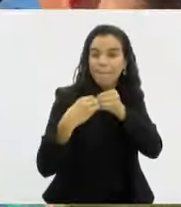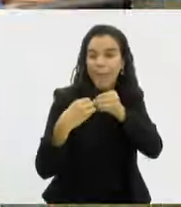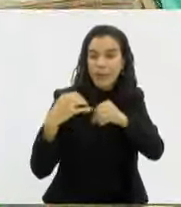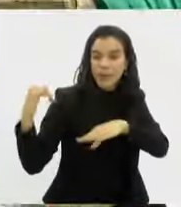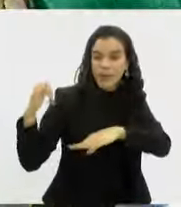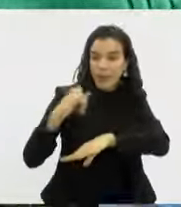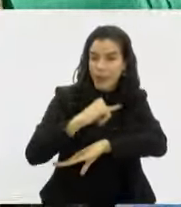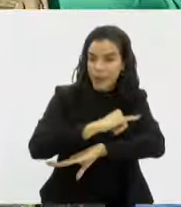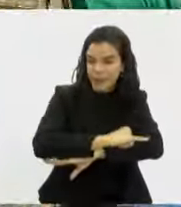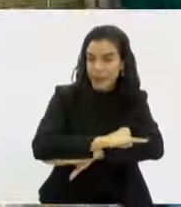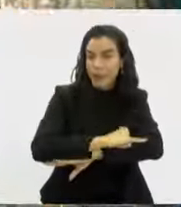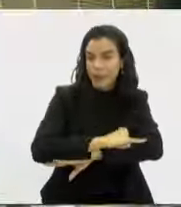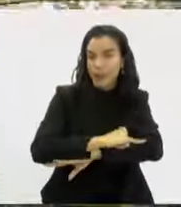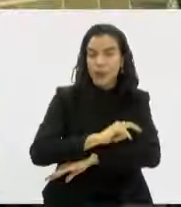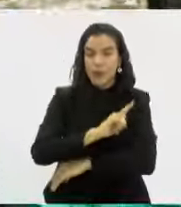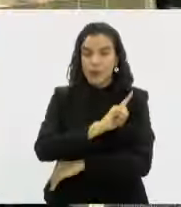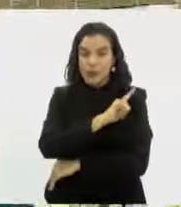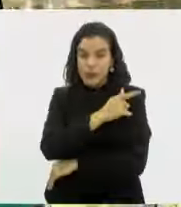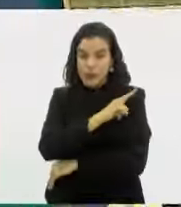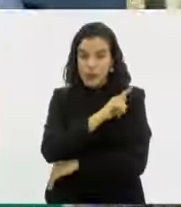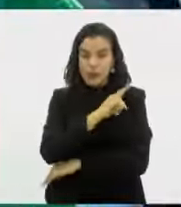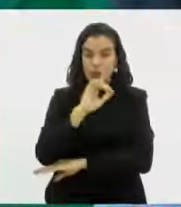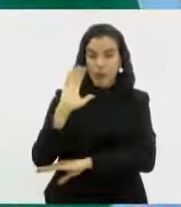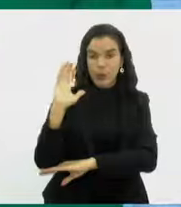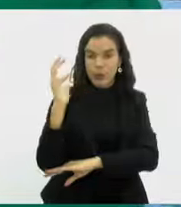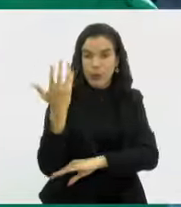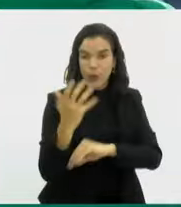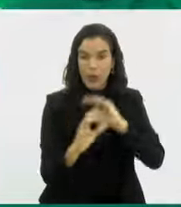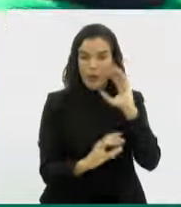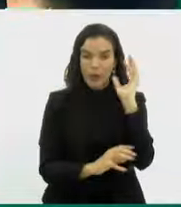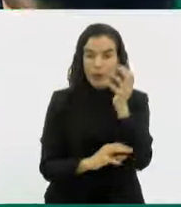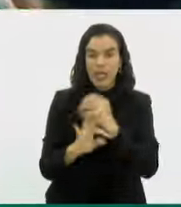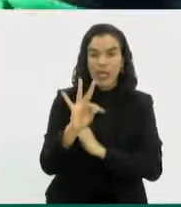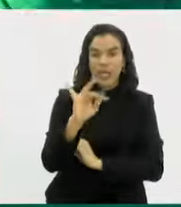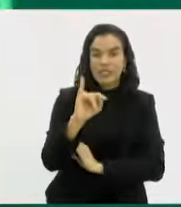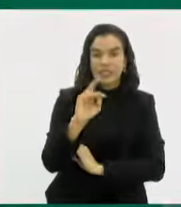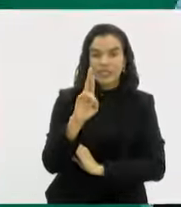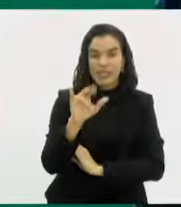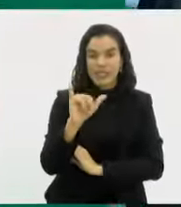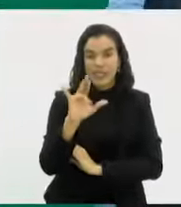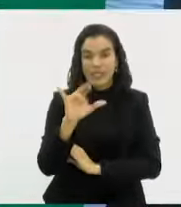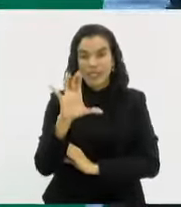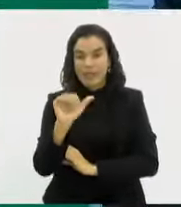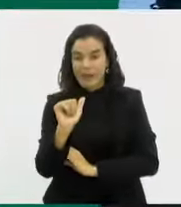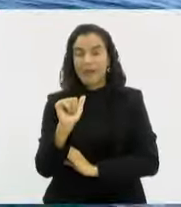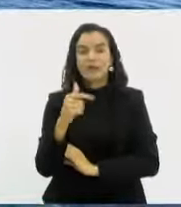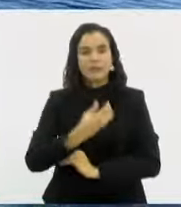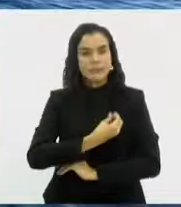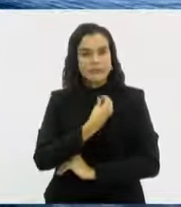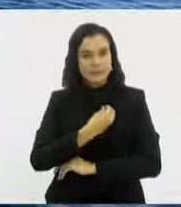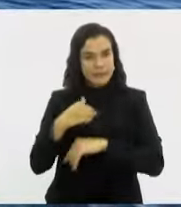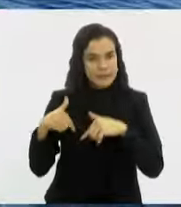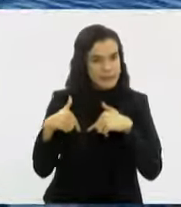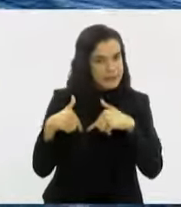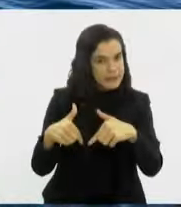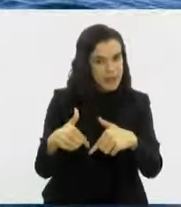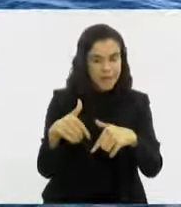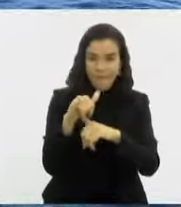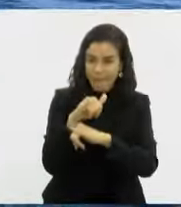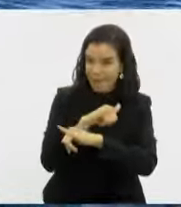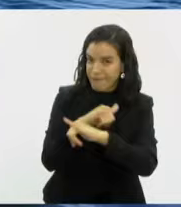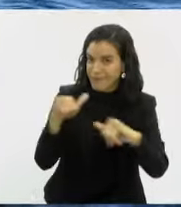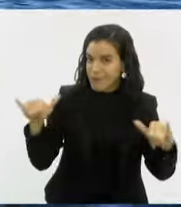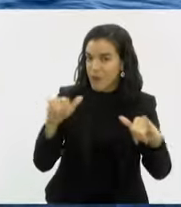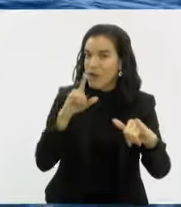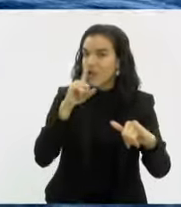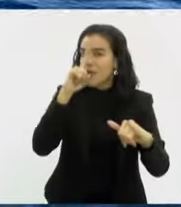Dumont. O gestor do Parque Estadual da Serra da Tiririca, Ricardo Voivodic, que participou da operação, reforçou o risco que